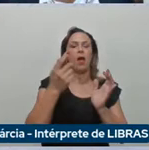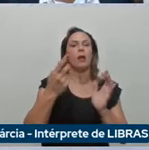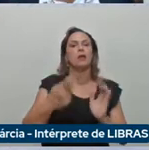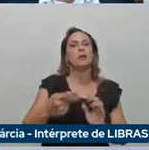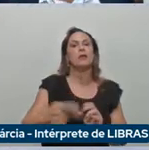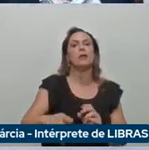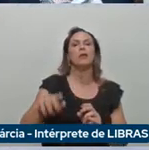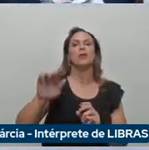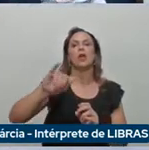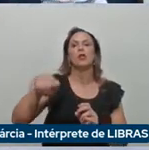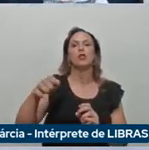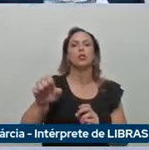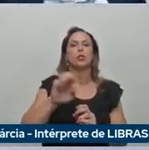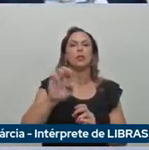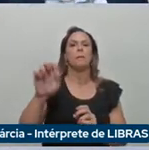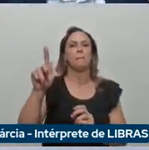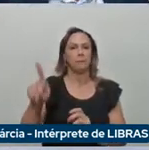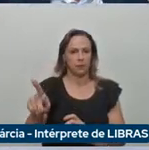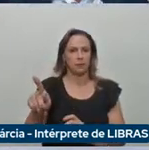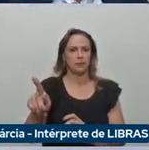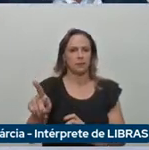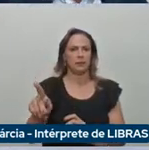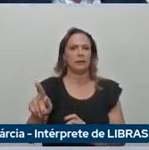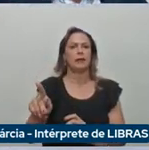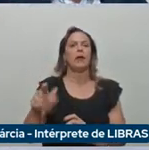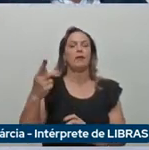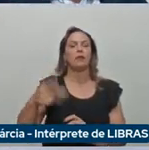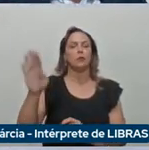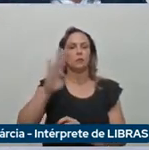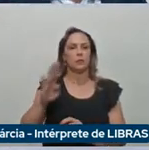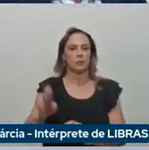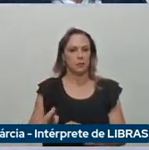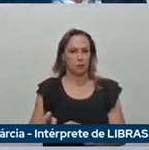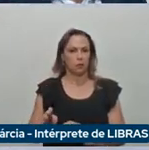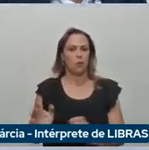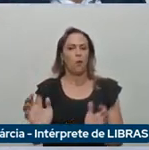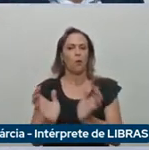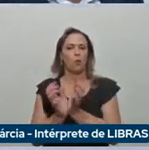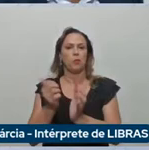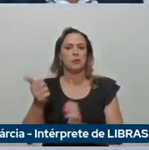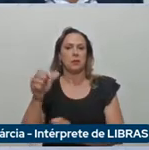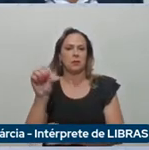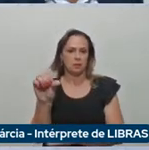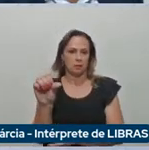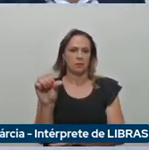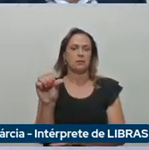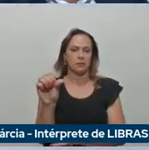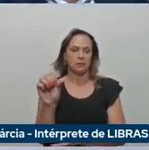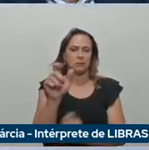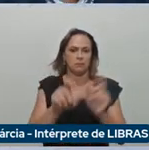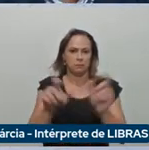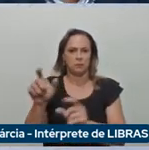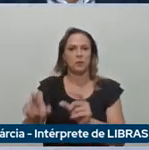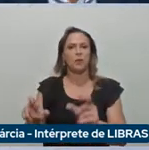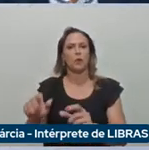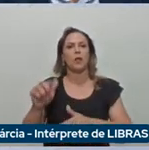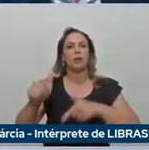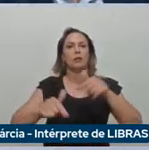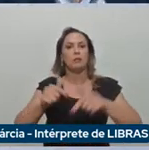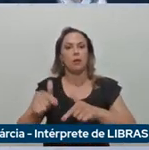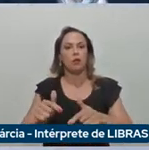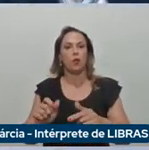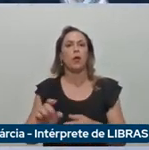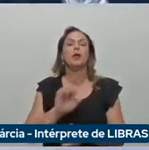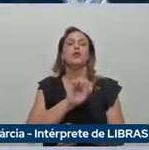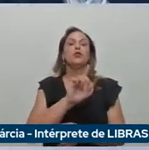composto por 16 fornecedores. Atuou como diretor de compras para a América Latina, diretor-geral da